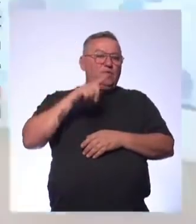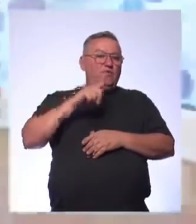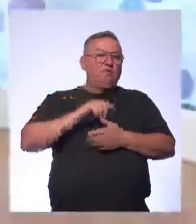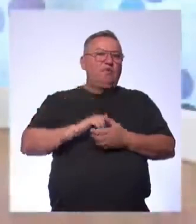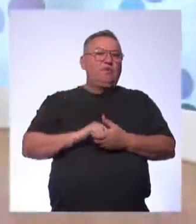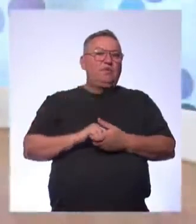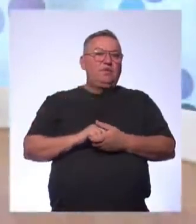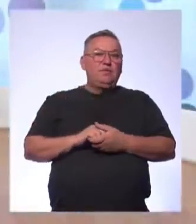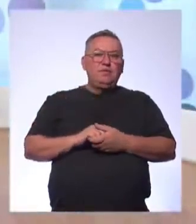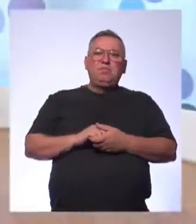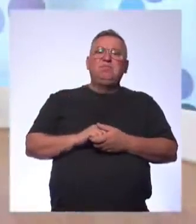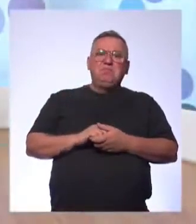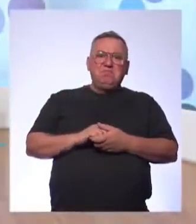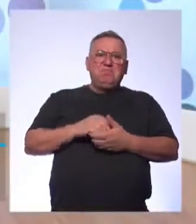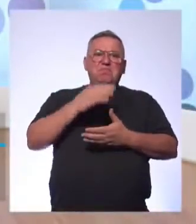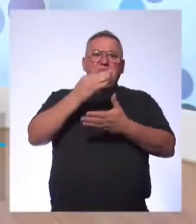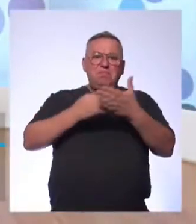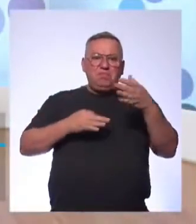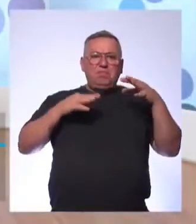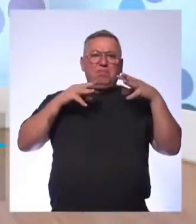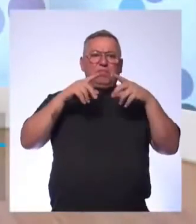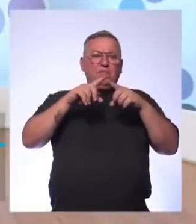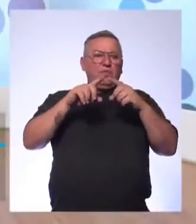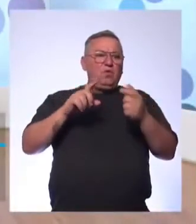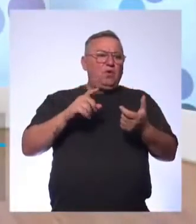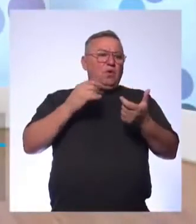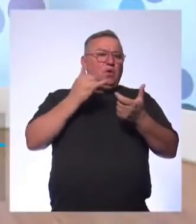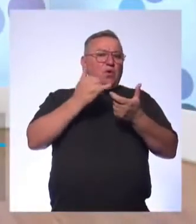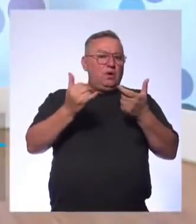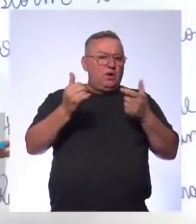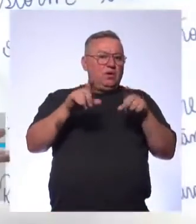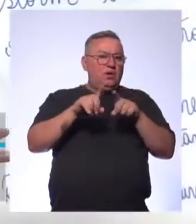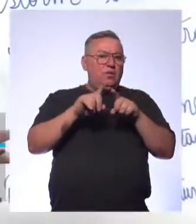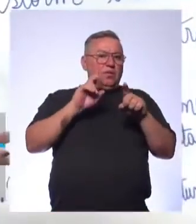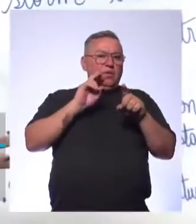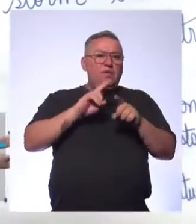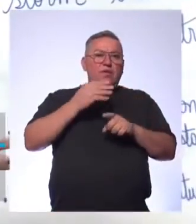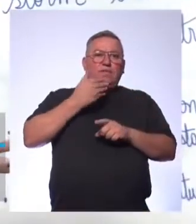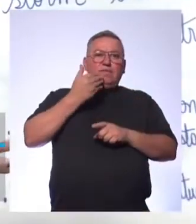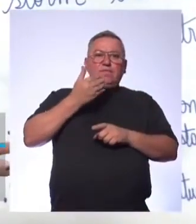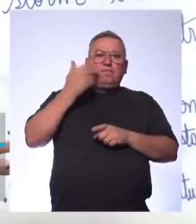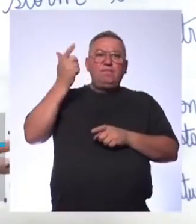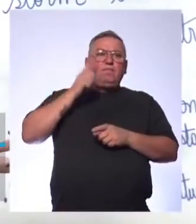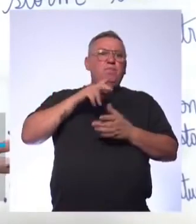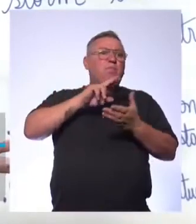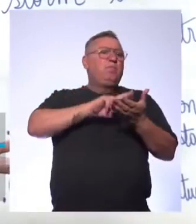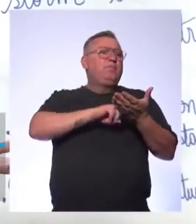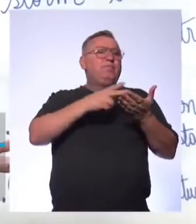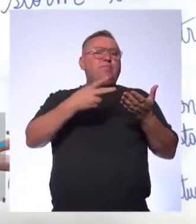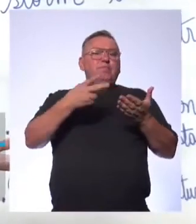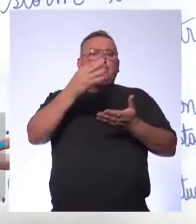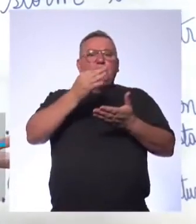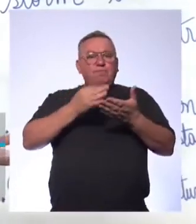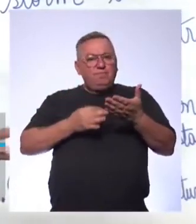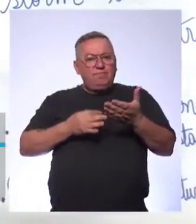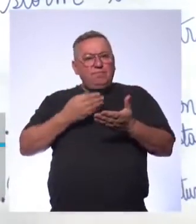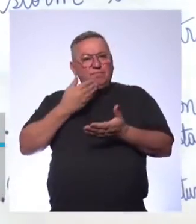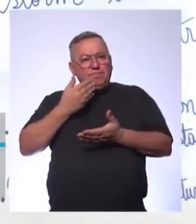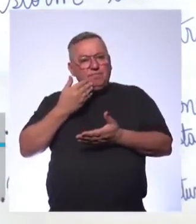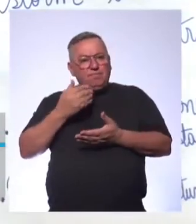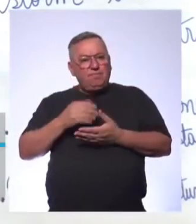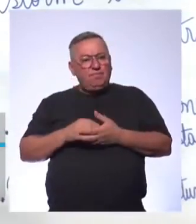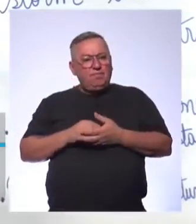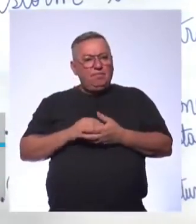naturais Gente, olha o texto inteiro tinha cognato E ó, fácil de interpretar o texto Né?